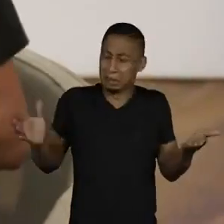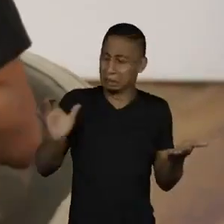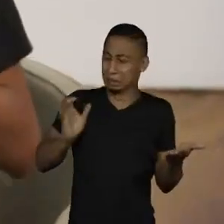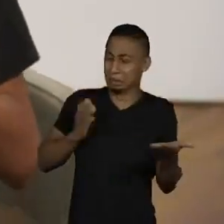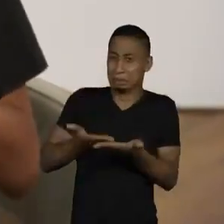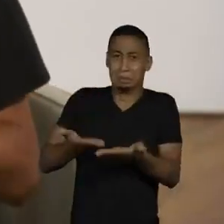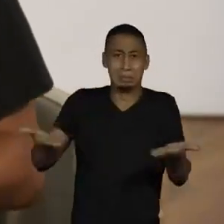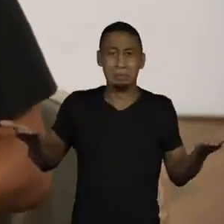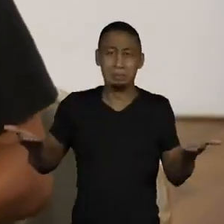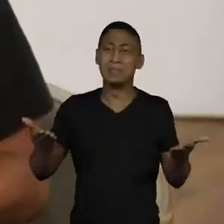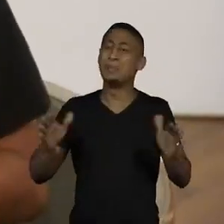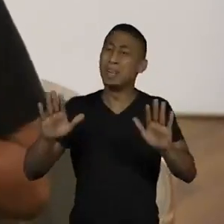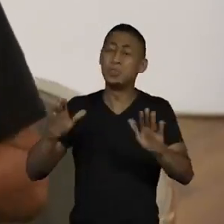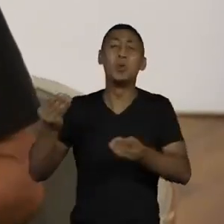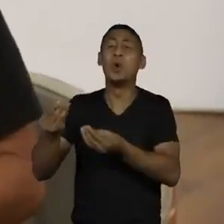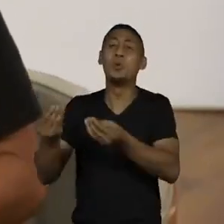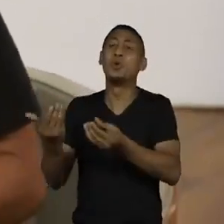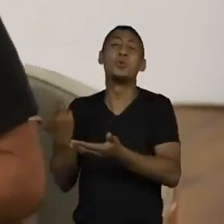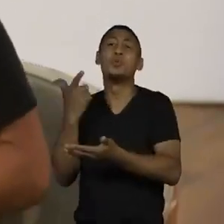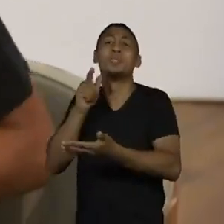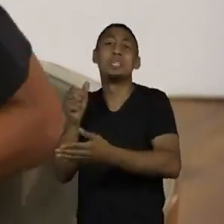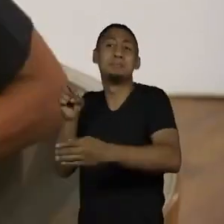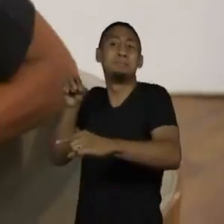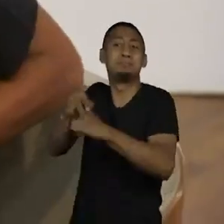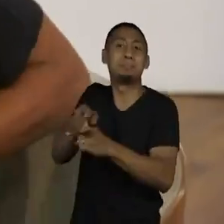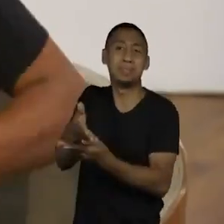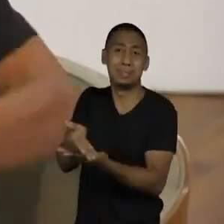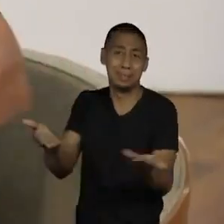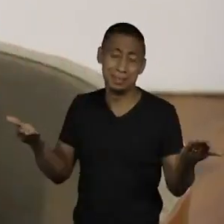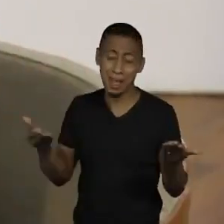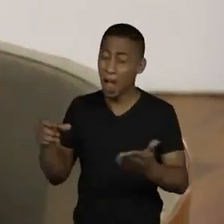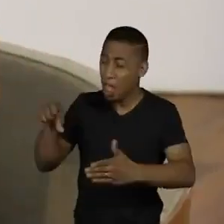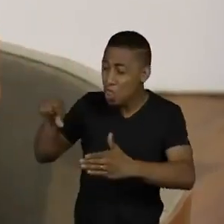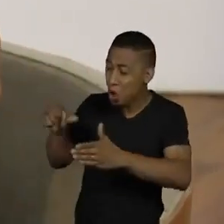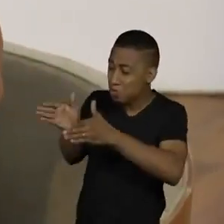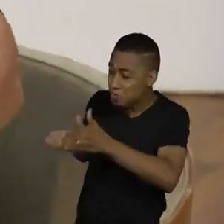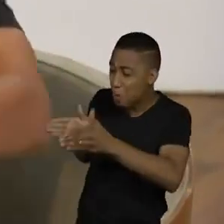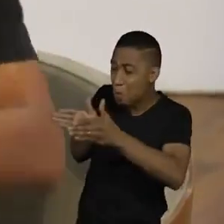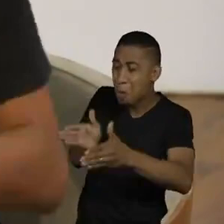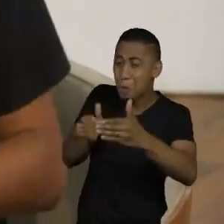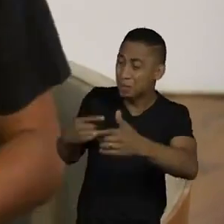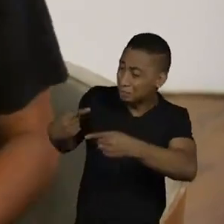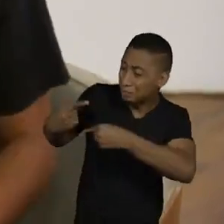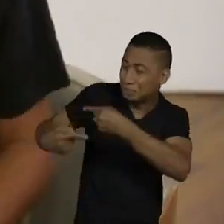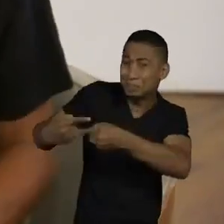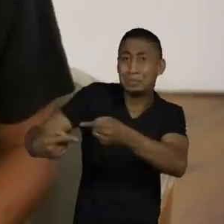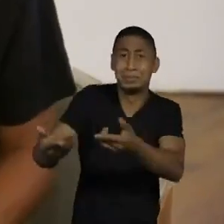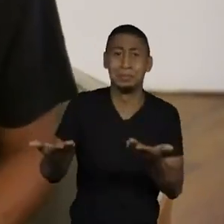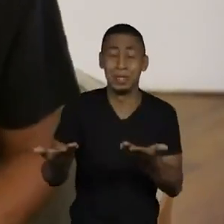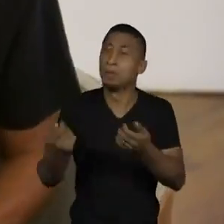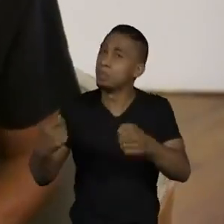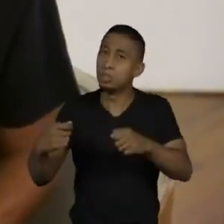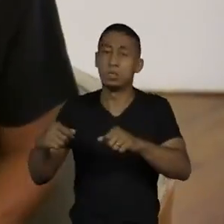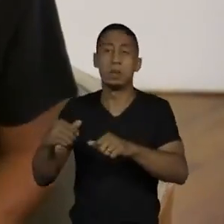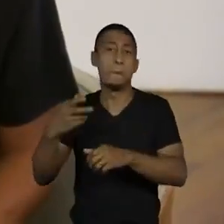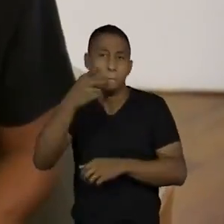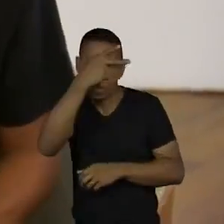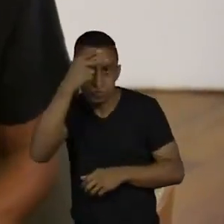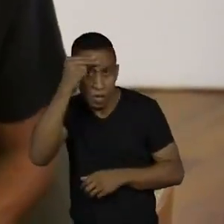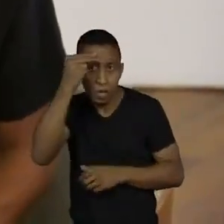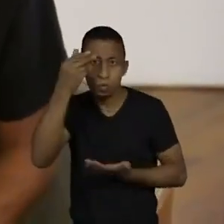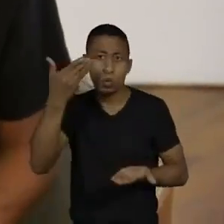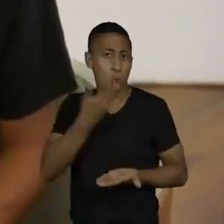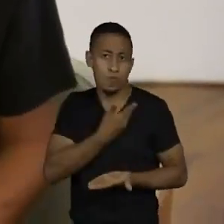Então, o que a gente precisa, como povo brasileiro, é construir uma agenda de longo prazo. E qualquer que seja o prefeito, o